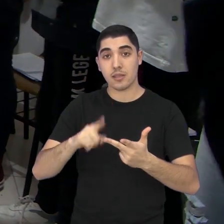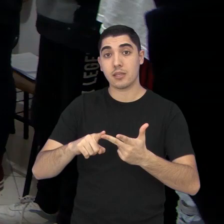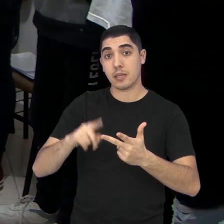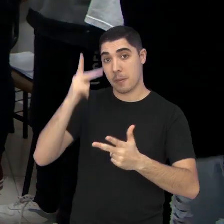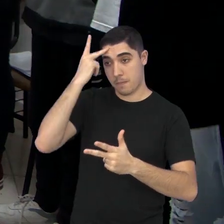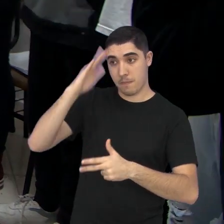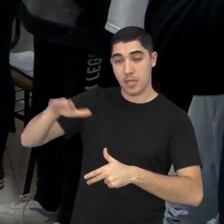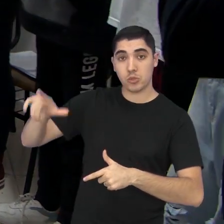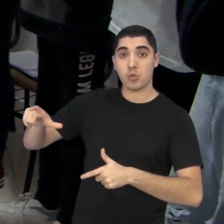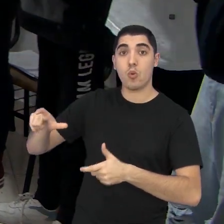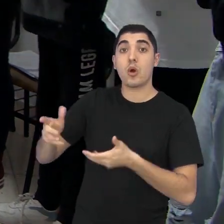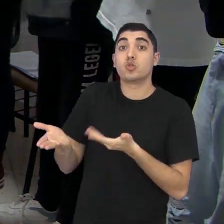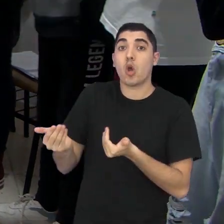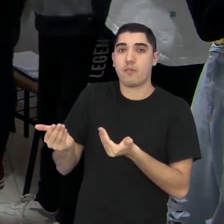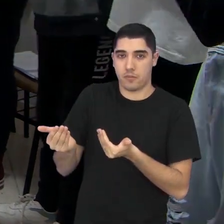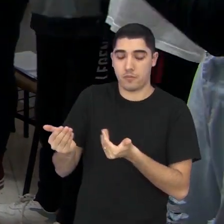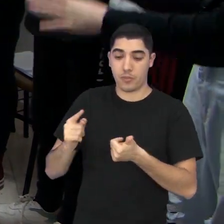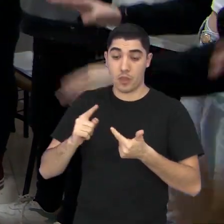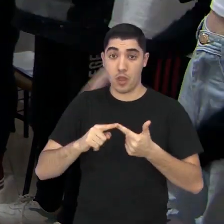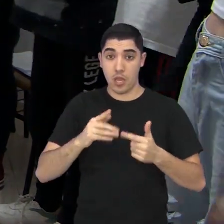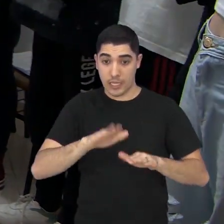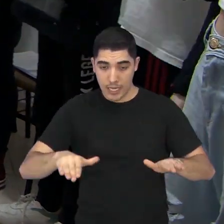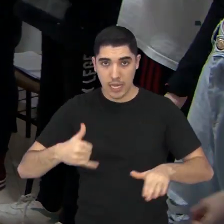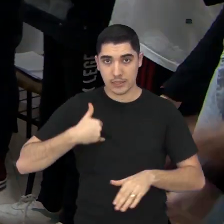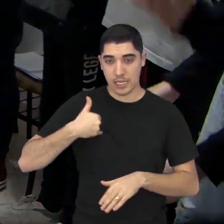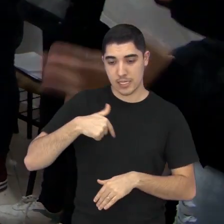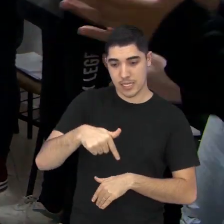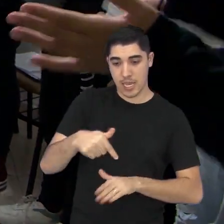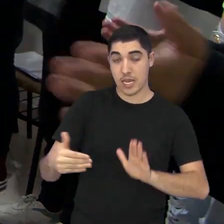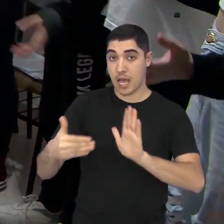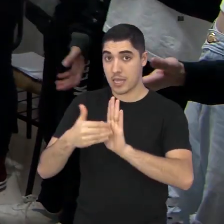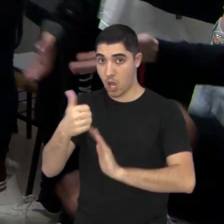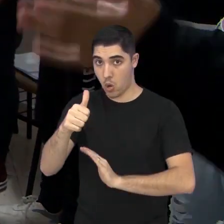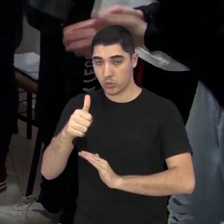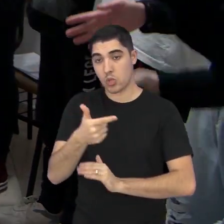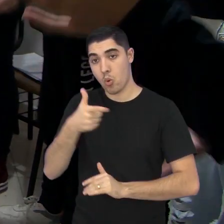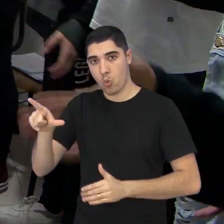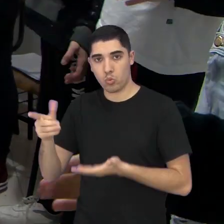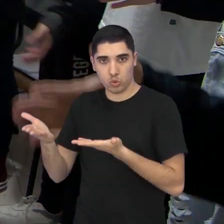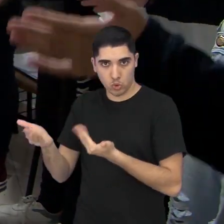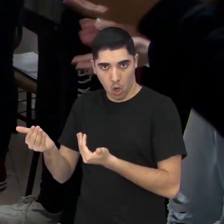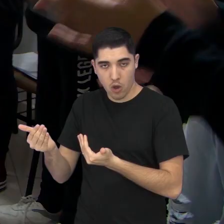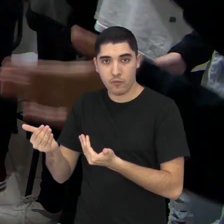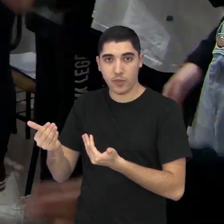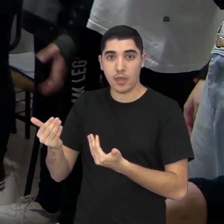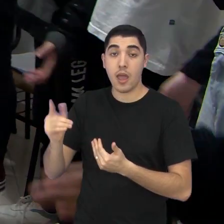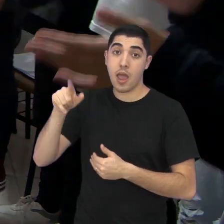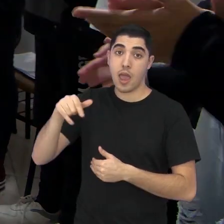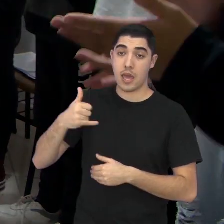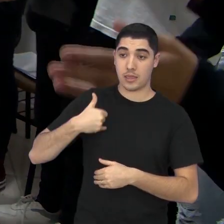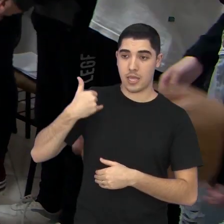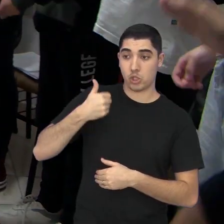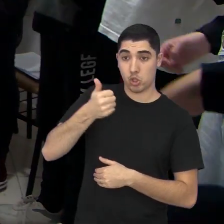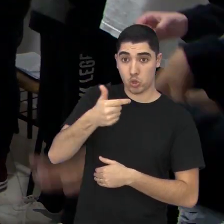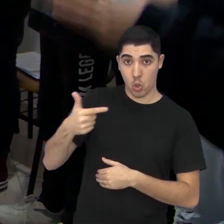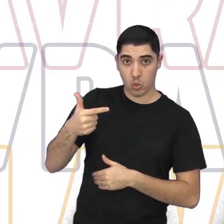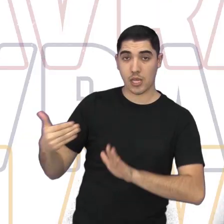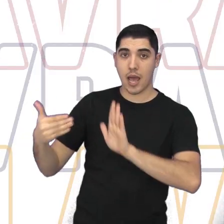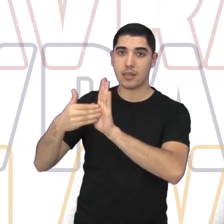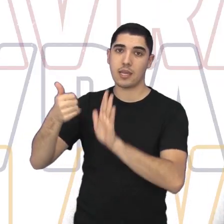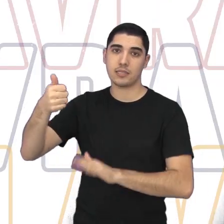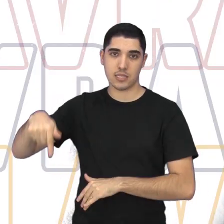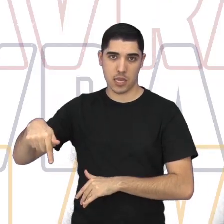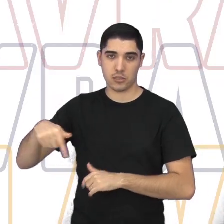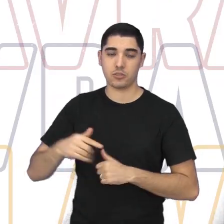O couro infantil é de 7 a 11 anos e o juvenil de 12 a